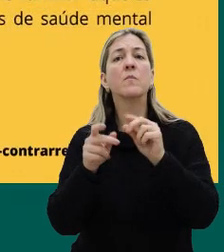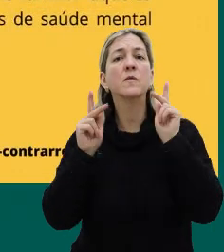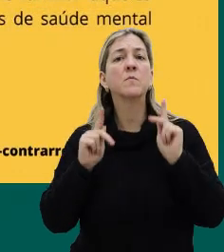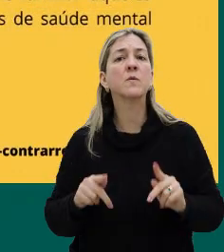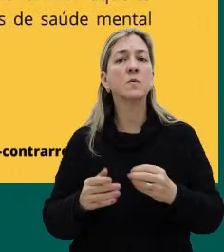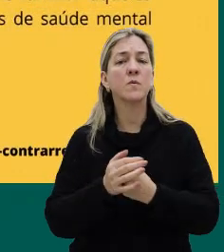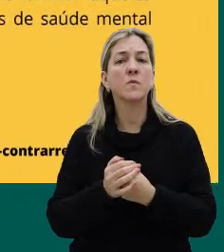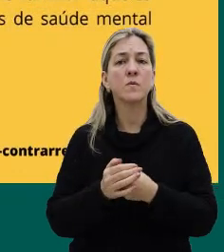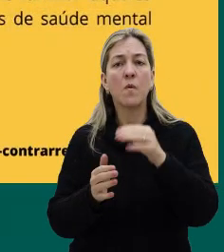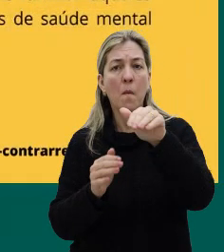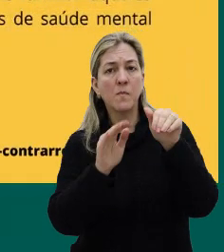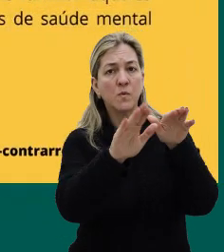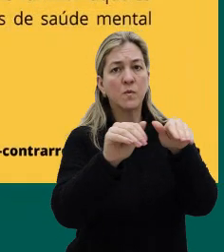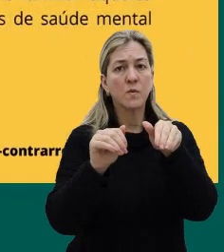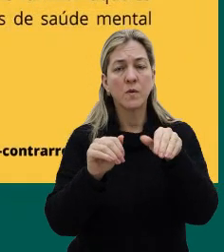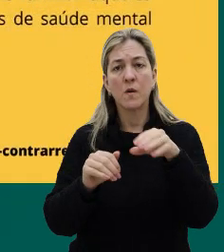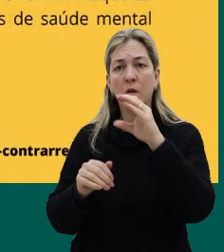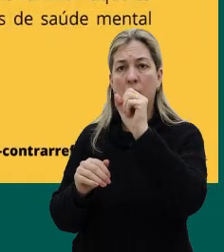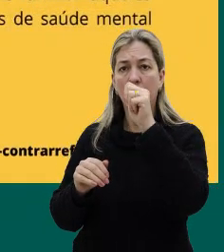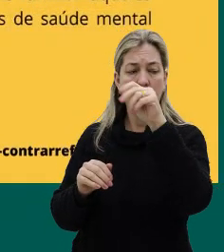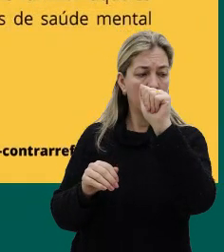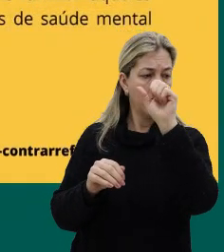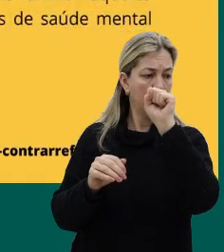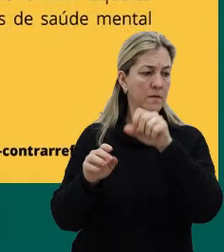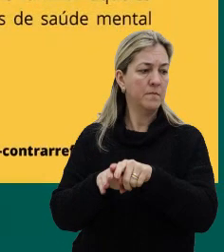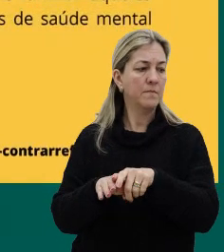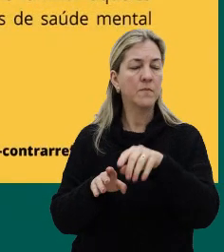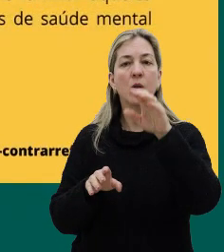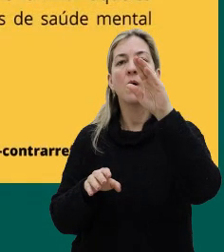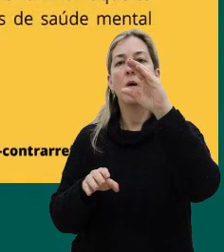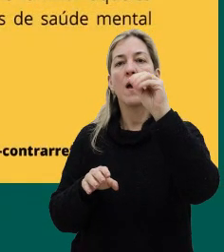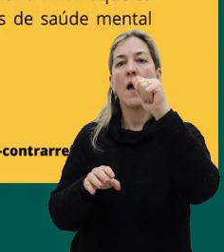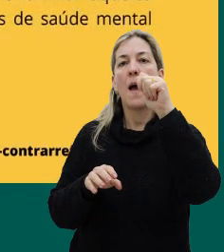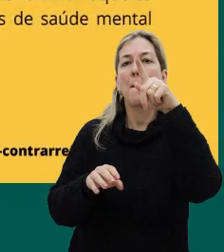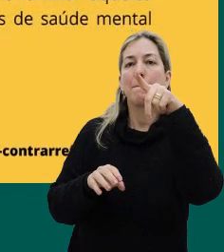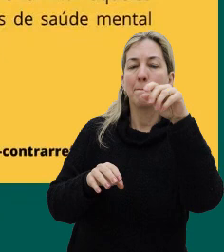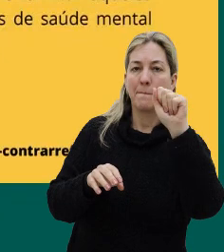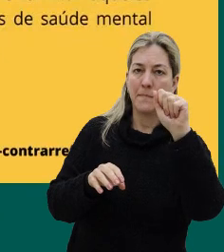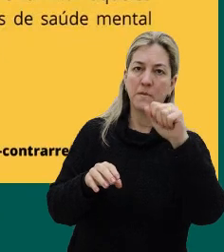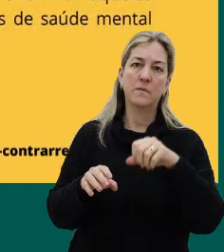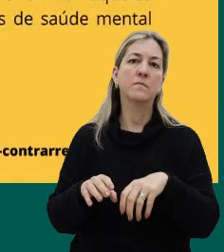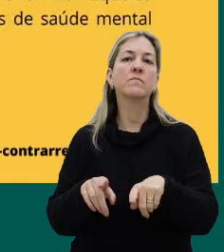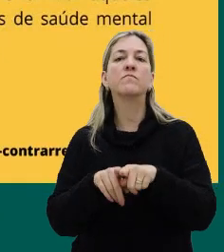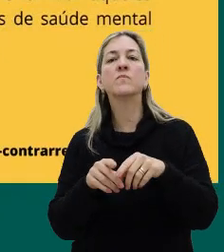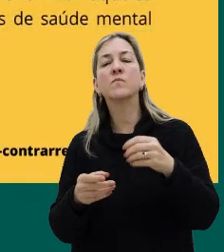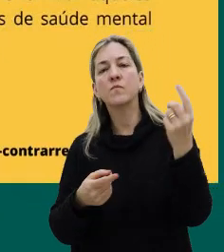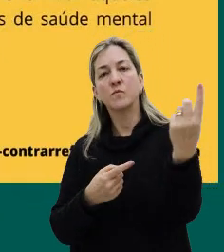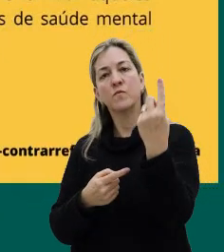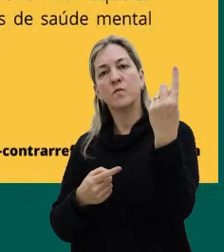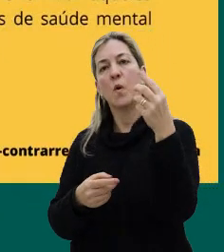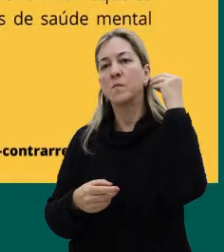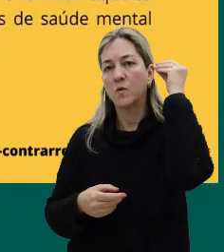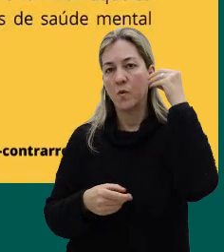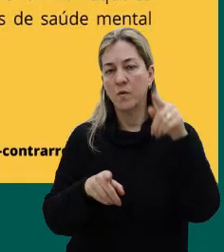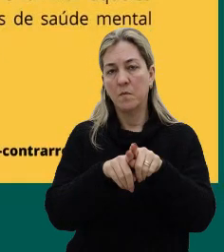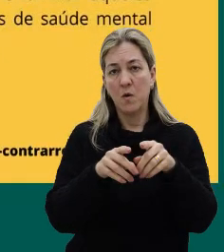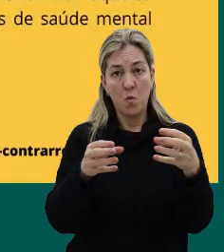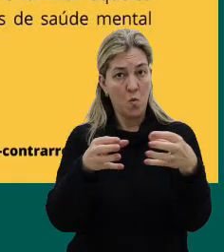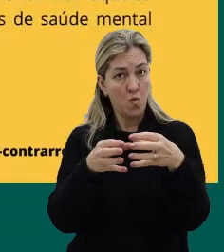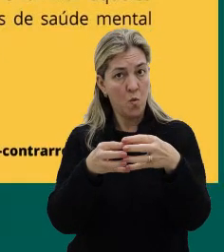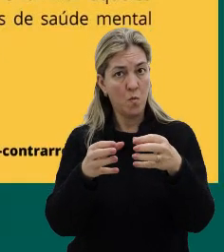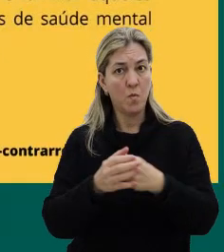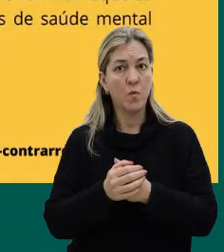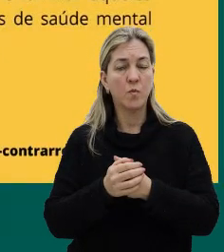pessoas que vão buscar o atendimento no Capes. Lá no Capes tem, então, um atendimento individual, psicológico, tem também um grupo,